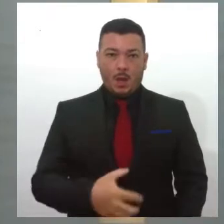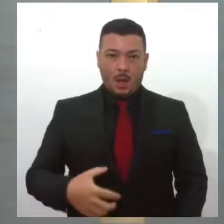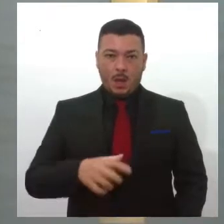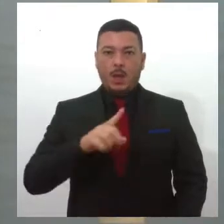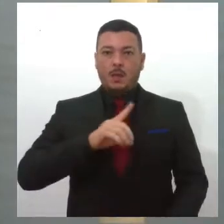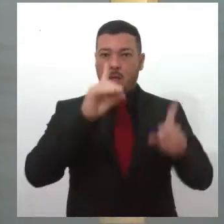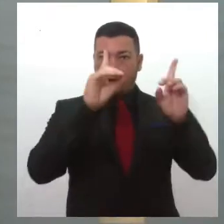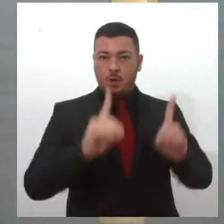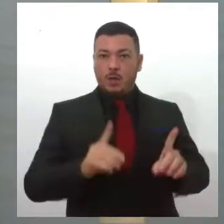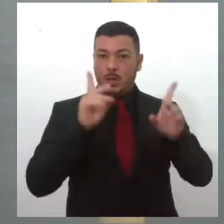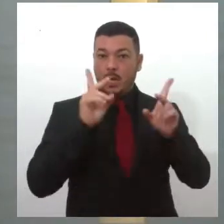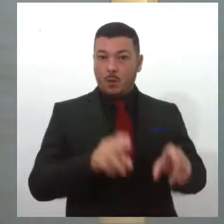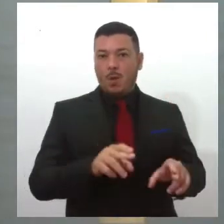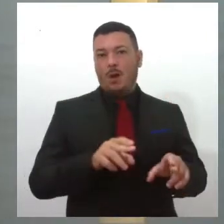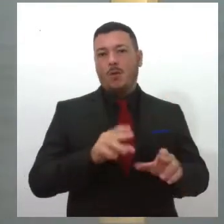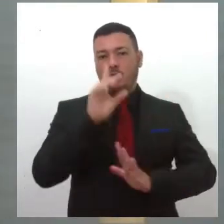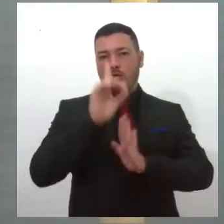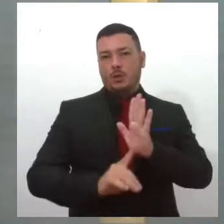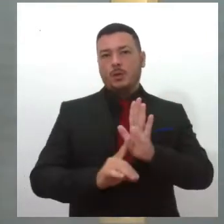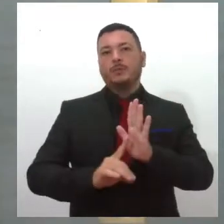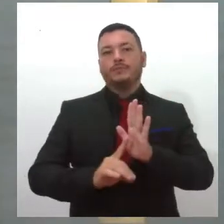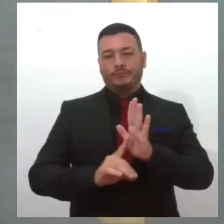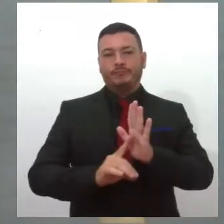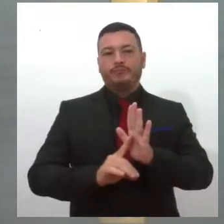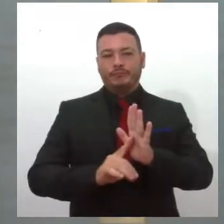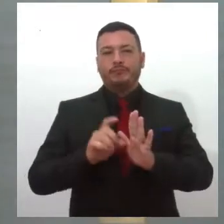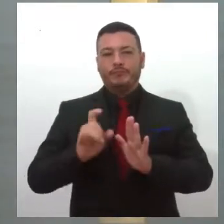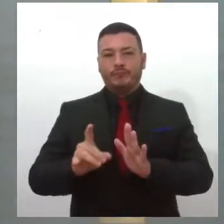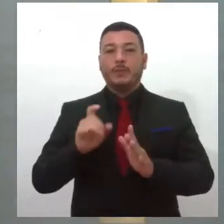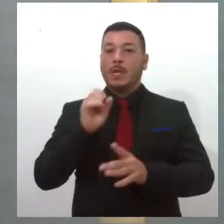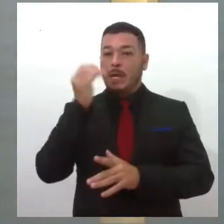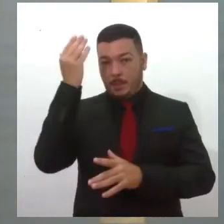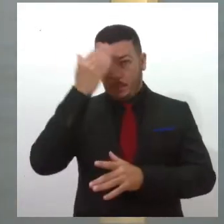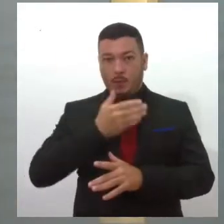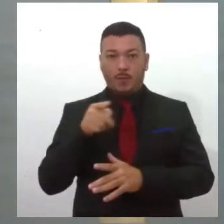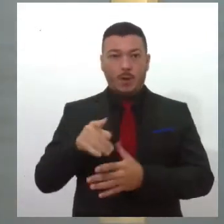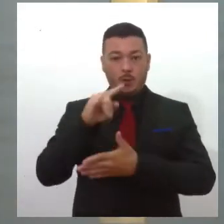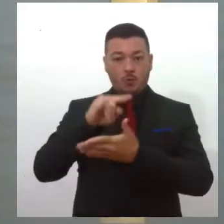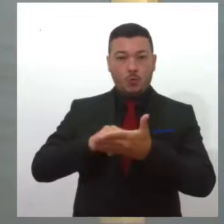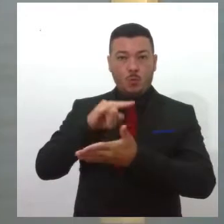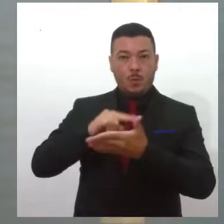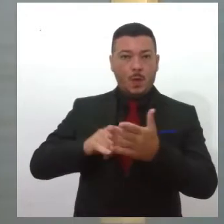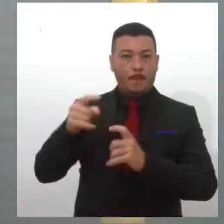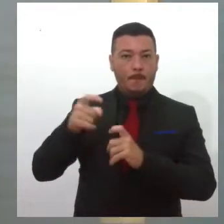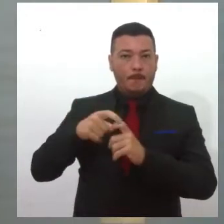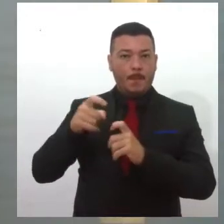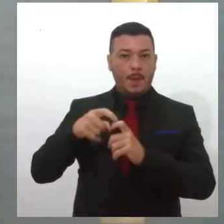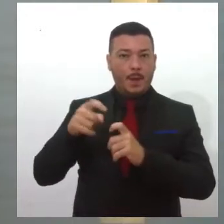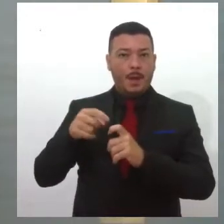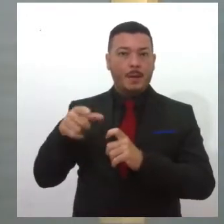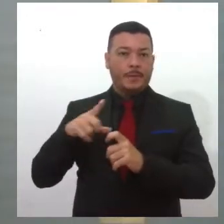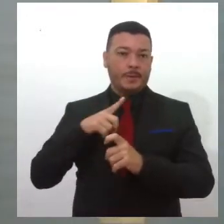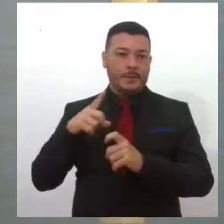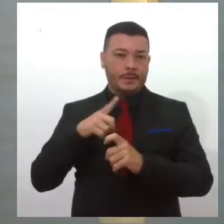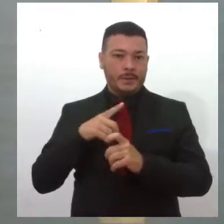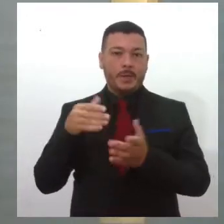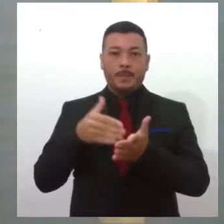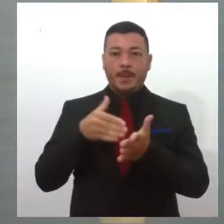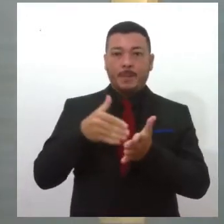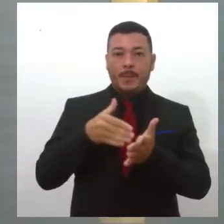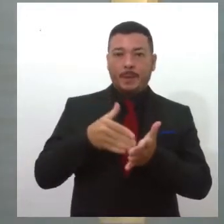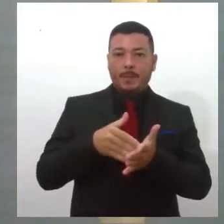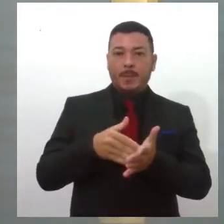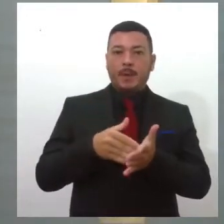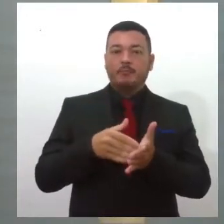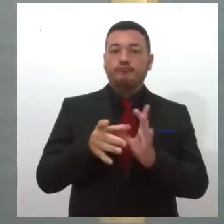direitos das pessoas com deficiência, caso comprovado em laudo médico, de que há impedimento de participação